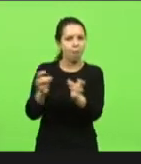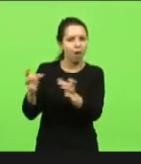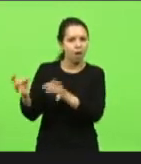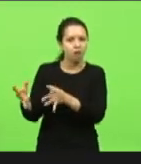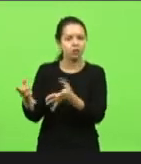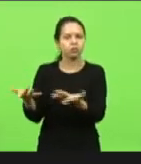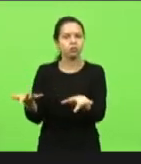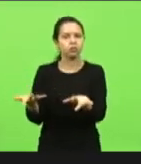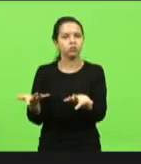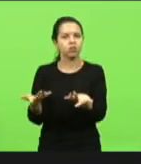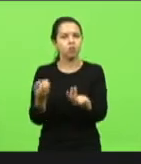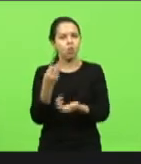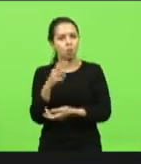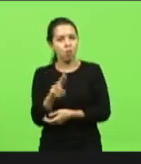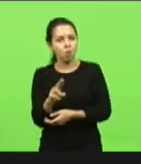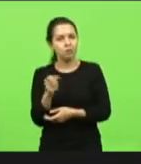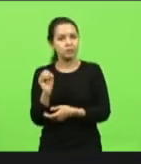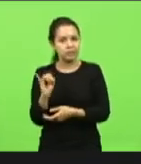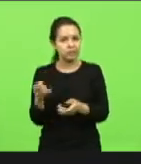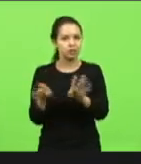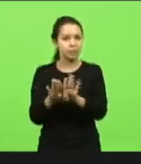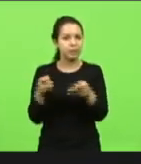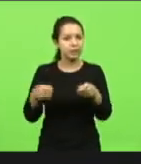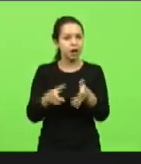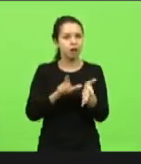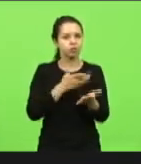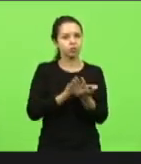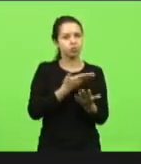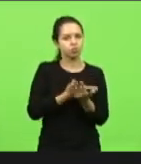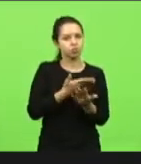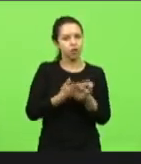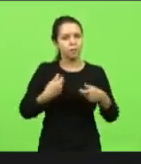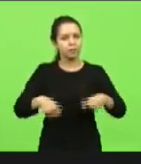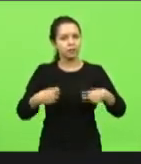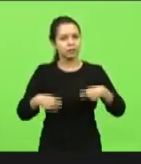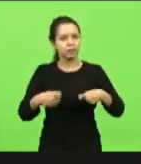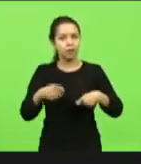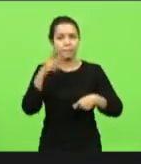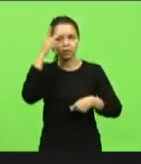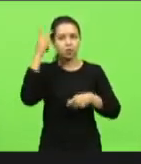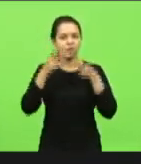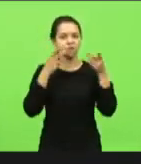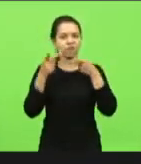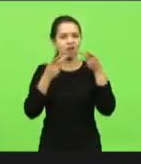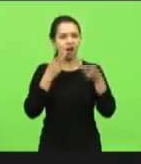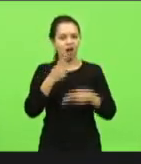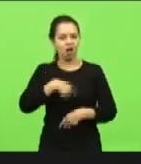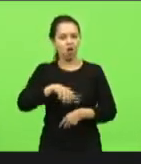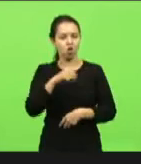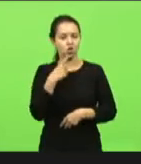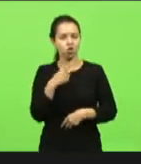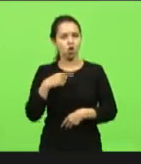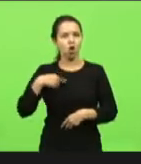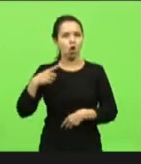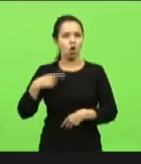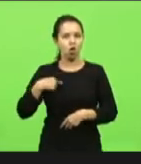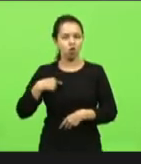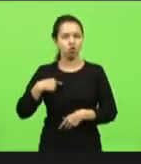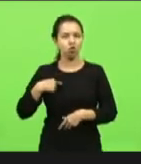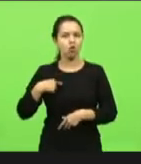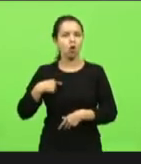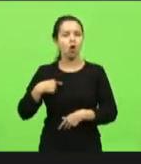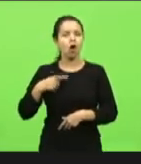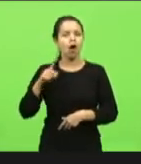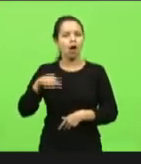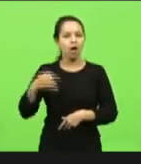se tivesse tinha que ser uma forma muito melhor estudada a gente era chamado de negacionista no passado há dois anos